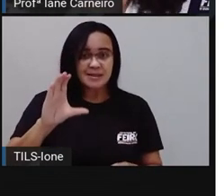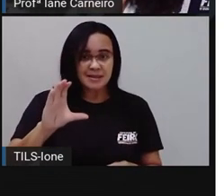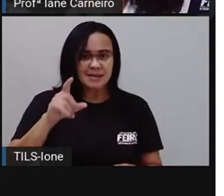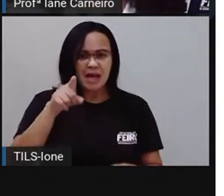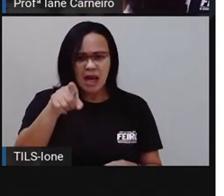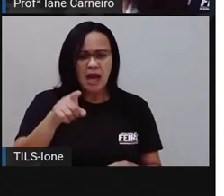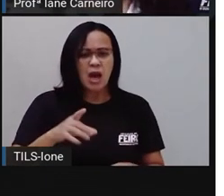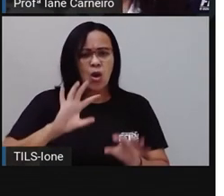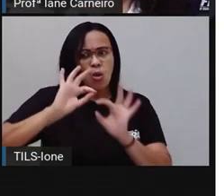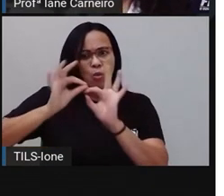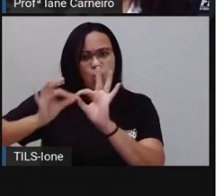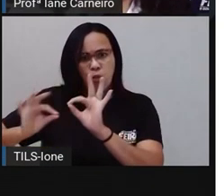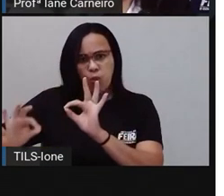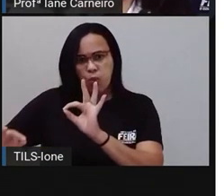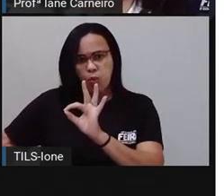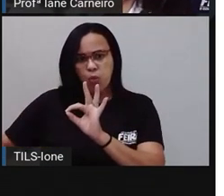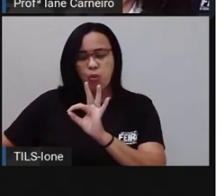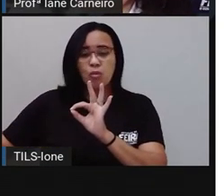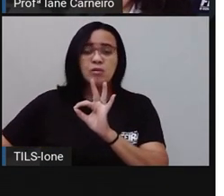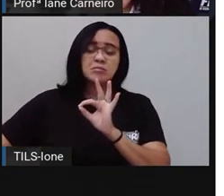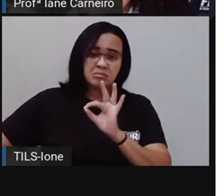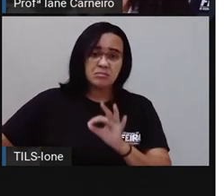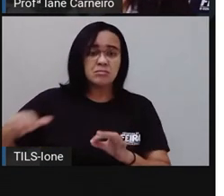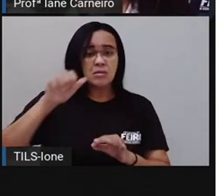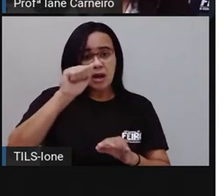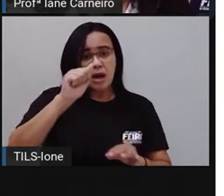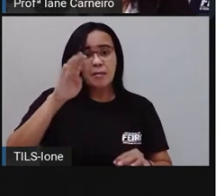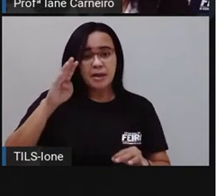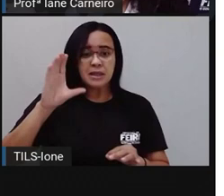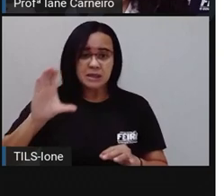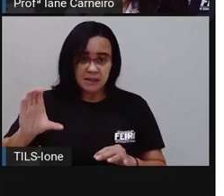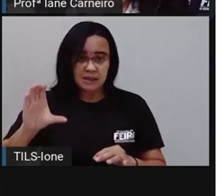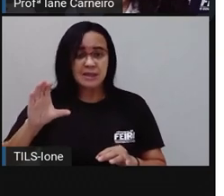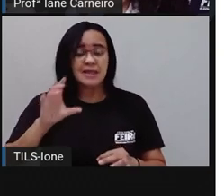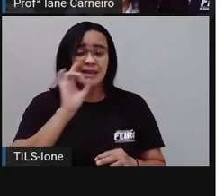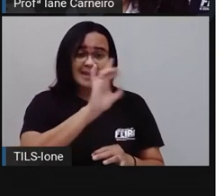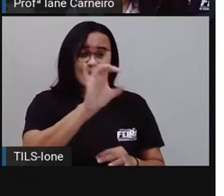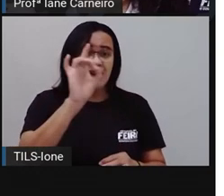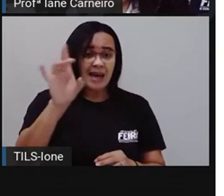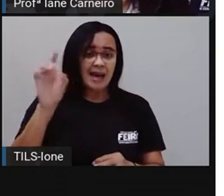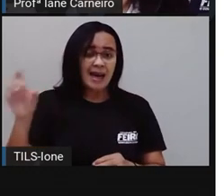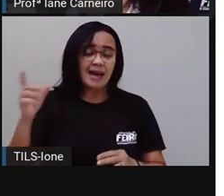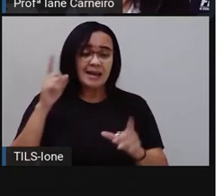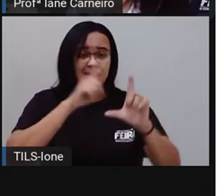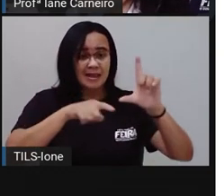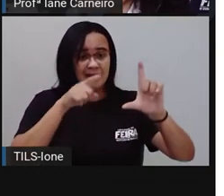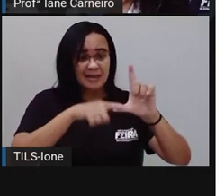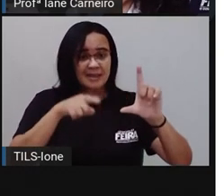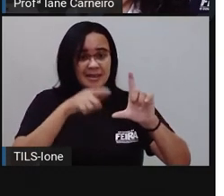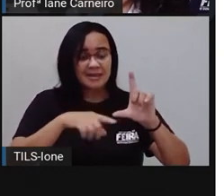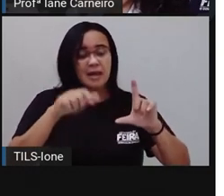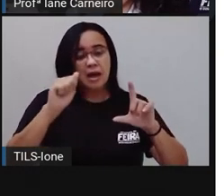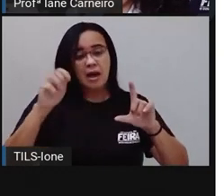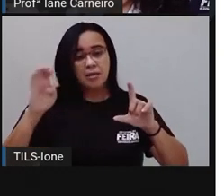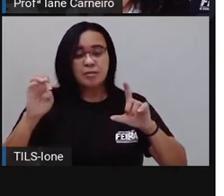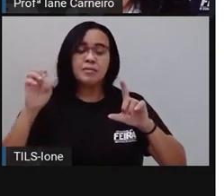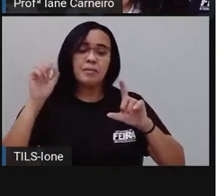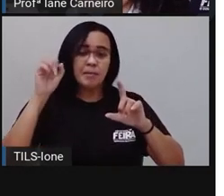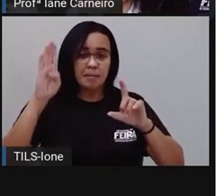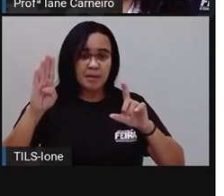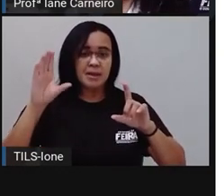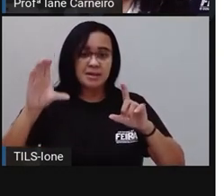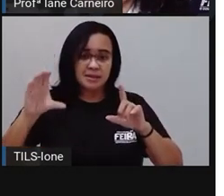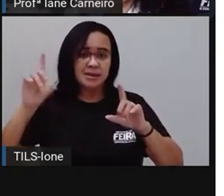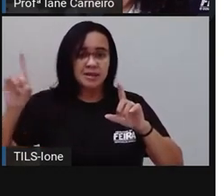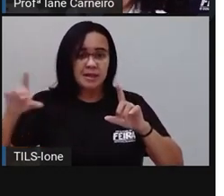muito grande porque é o ABC, né? Então vem, ó, começando com cada letra, ó, do alfabeto. Então aqui começa com A,